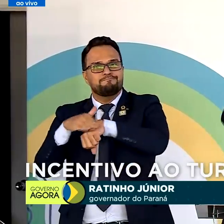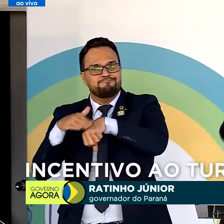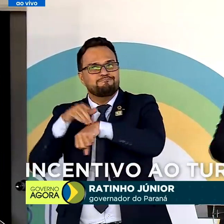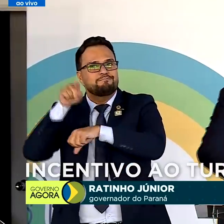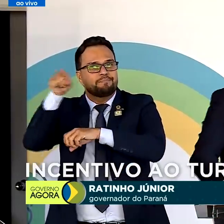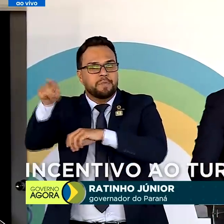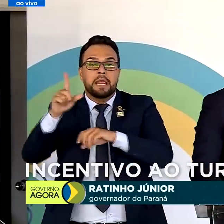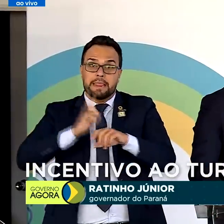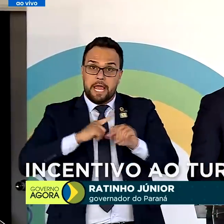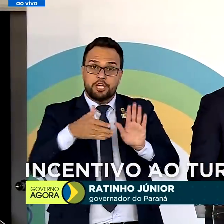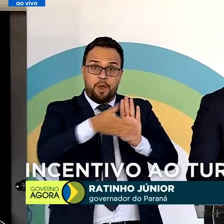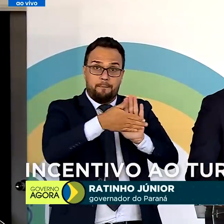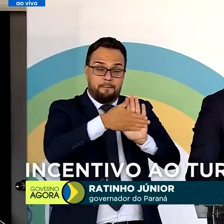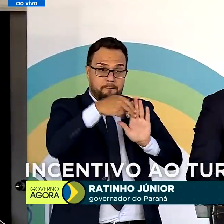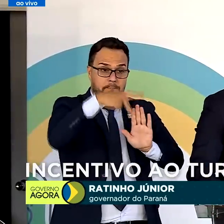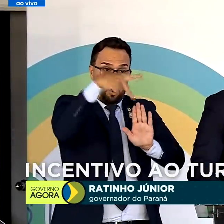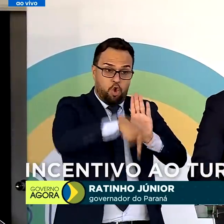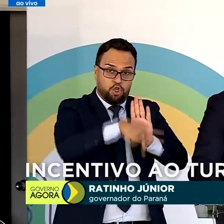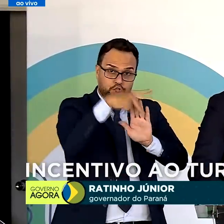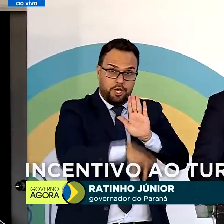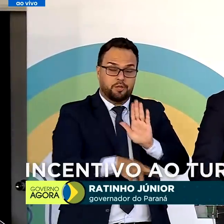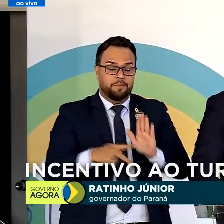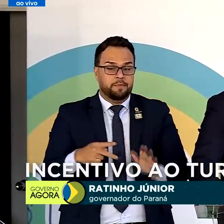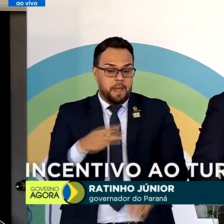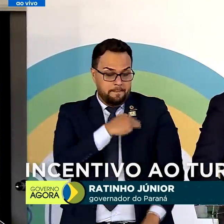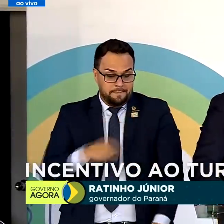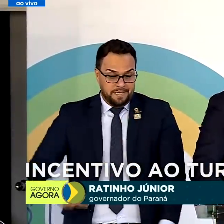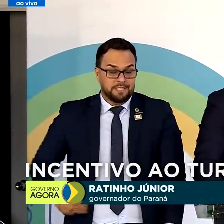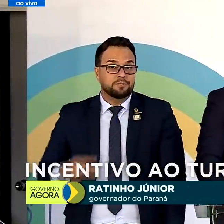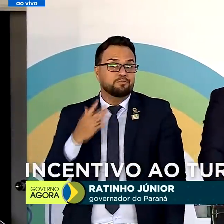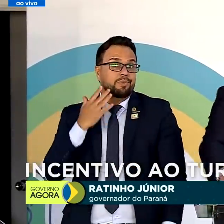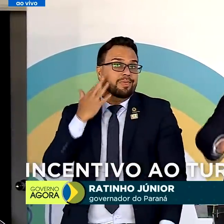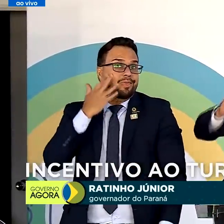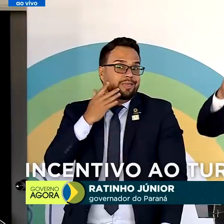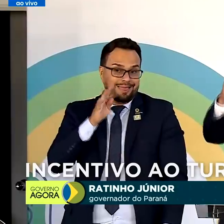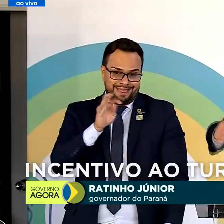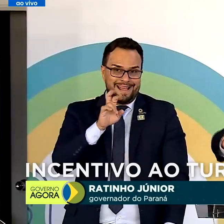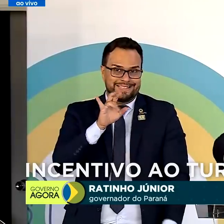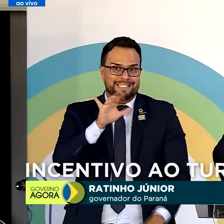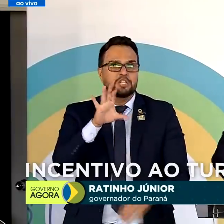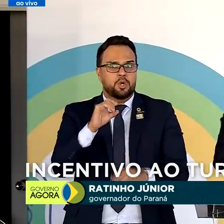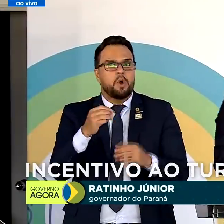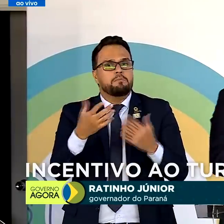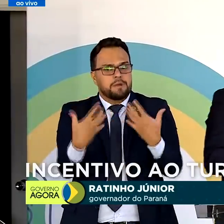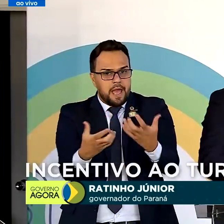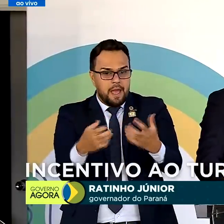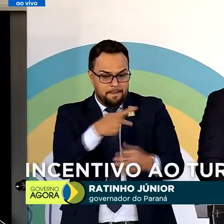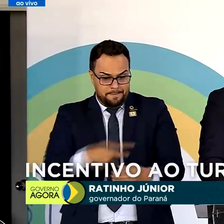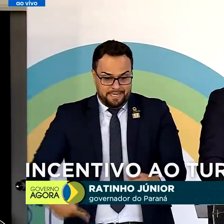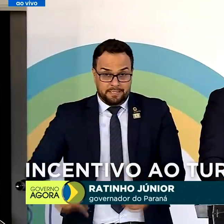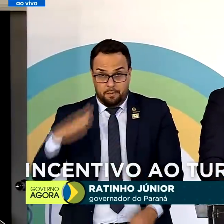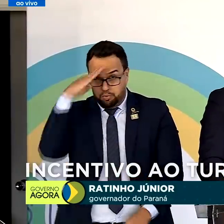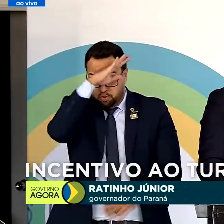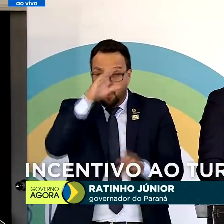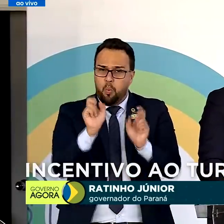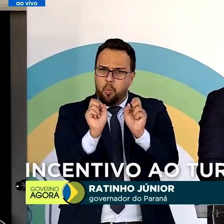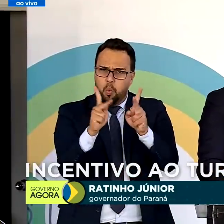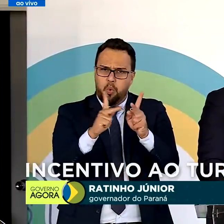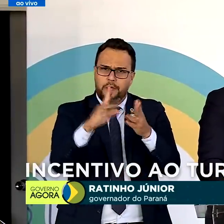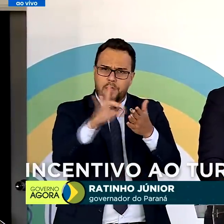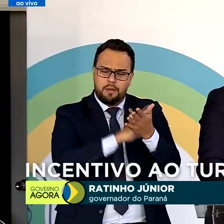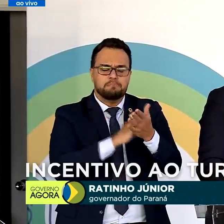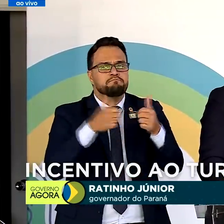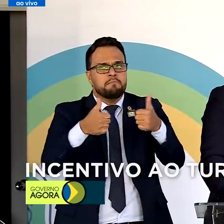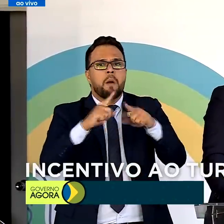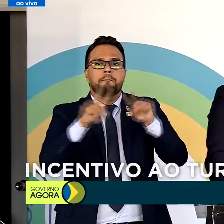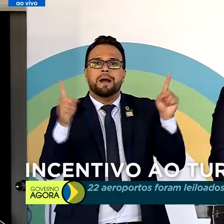temos o projeto, o ministro Tarcísio quer, o governo federal quer, o presidente Bolsonaro deu ok, precisamos que o senhor nos ajude com o patrocínio.